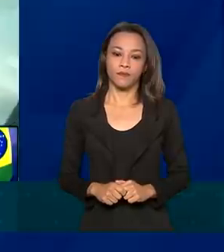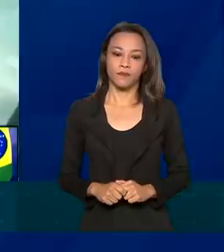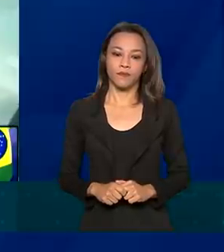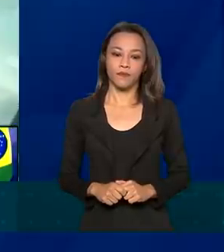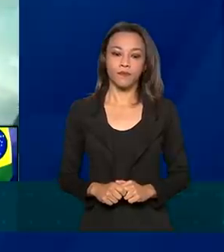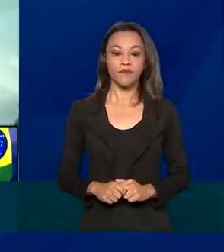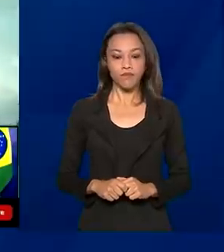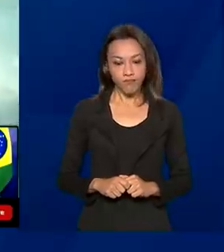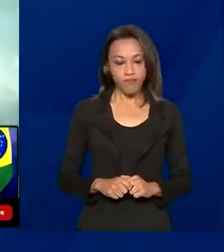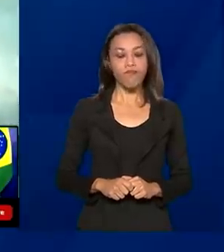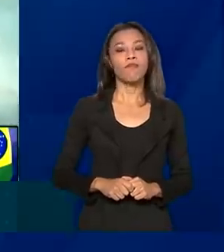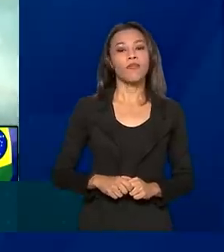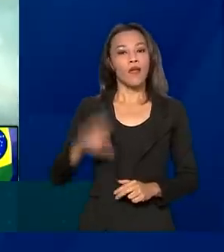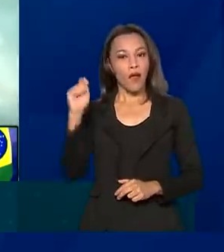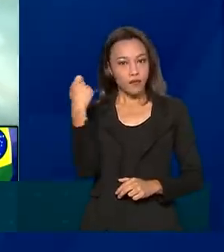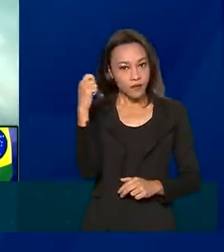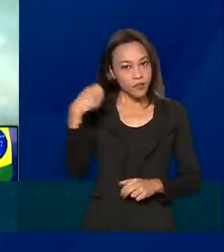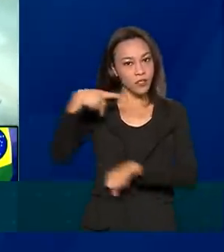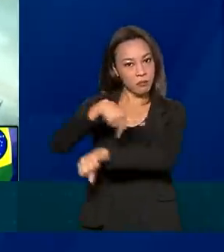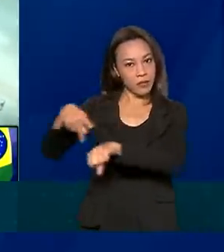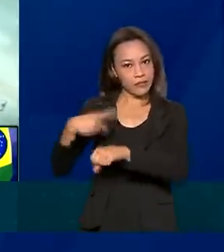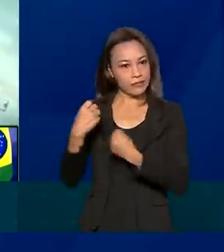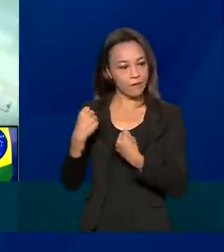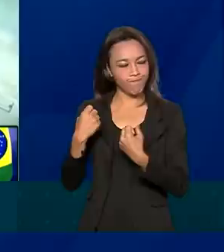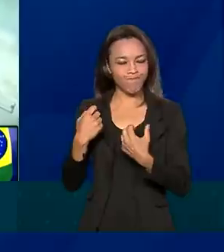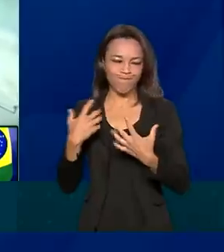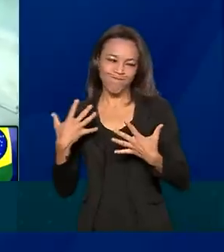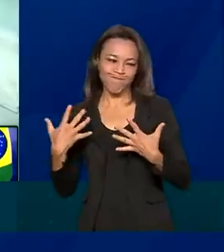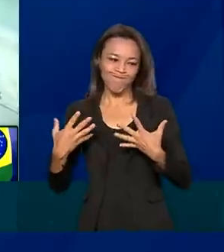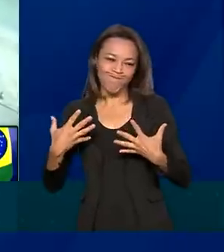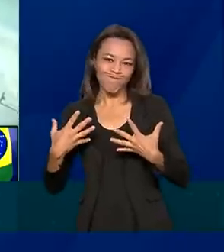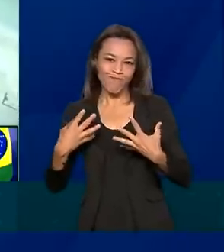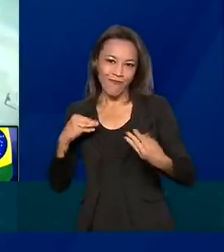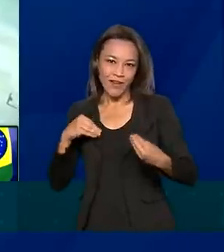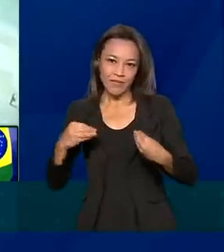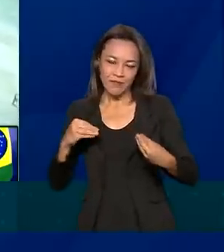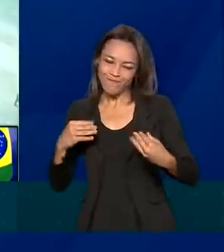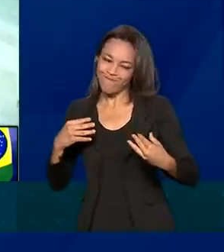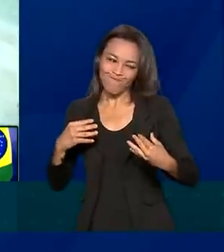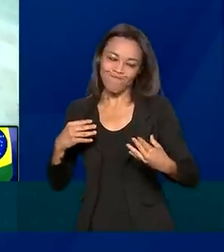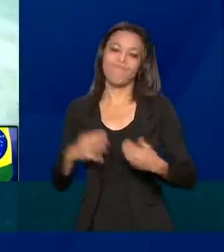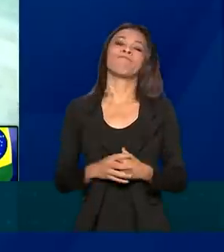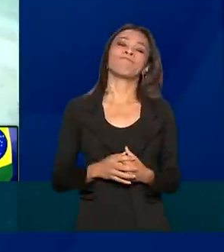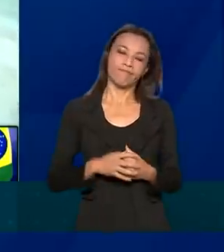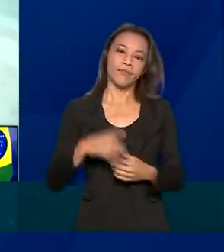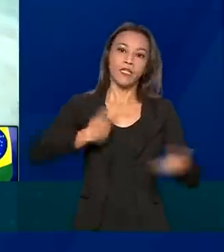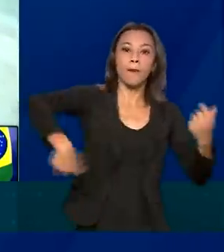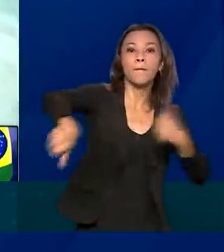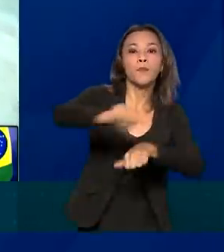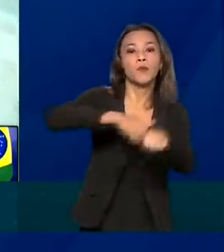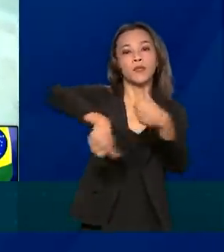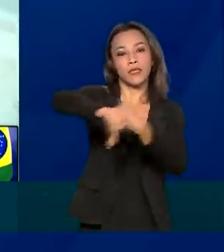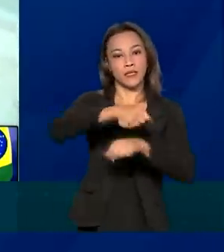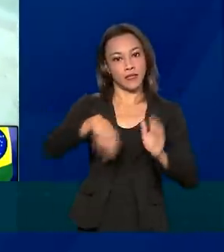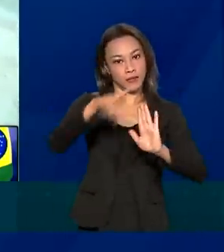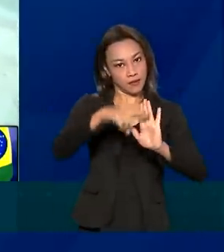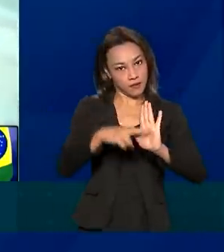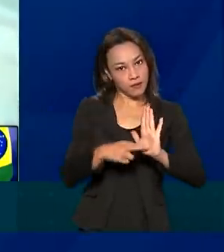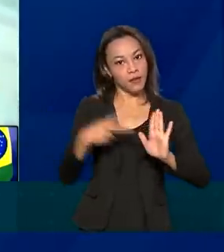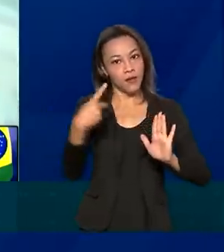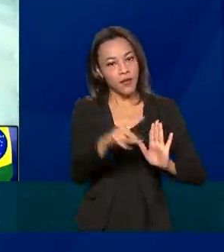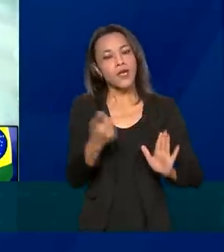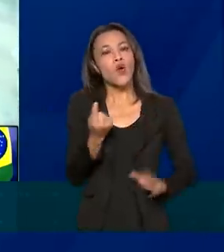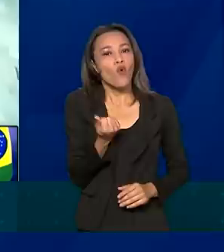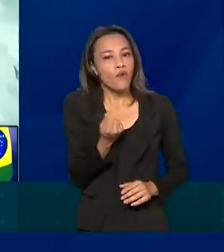A Argentina ainda se mostra resistente à proposta de flexibilização e mudanças na tarifa externa comum, que são os valores